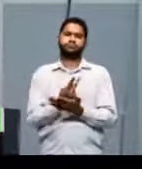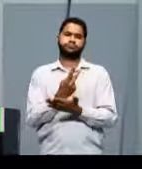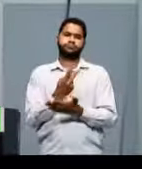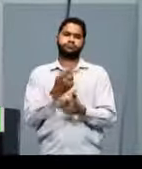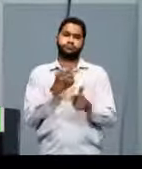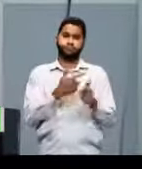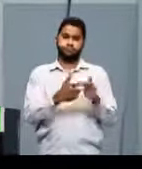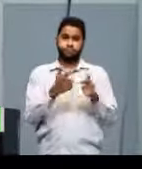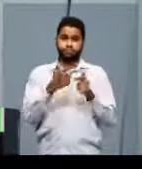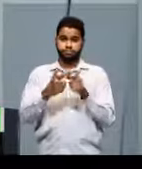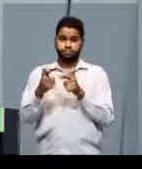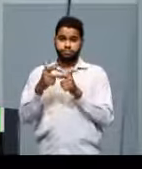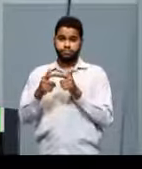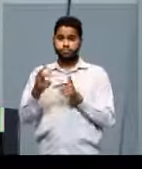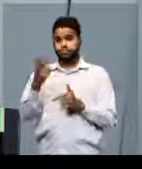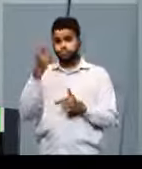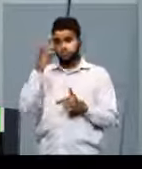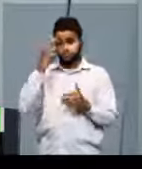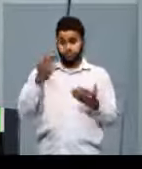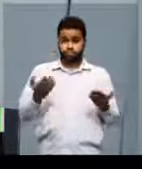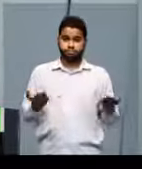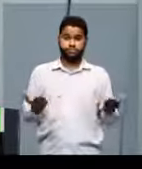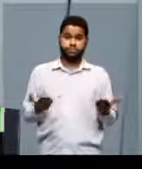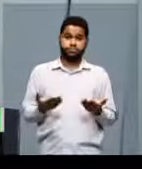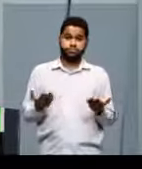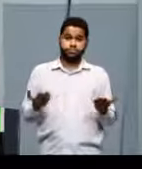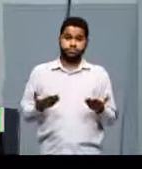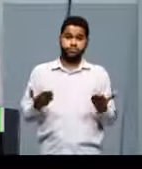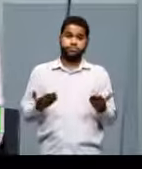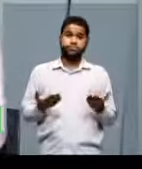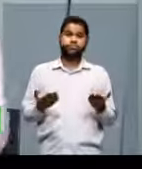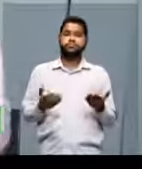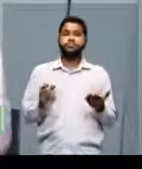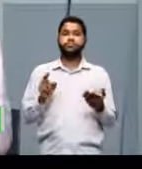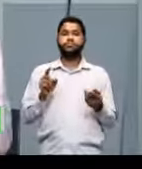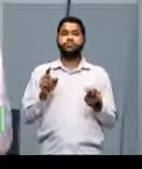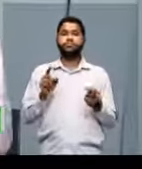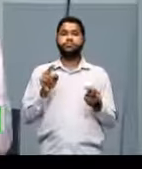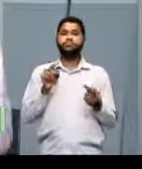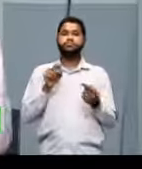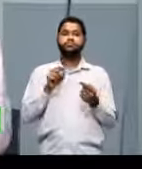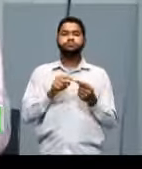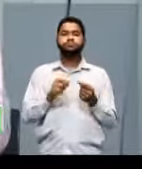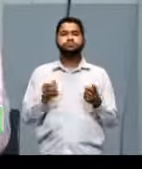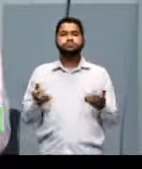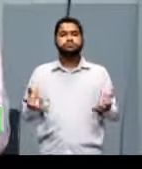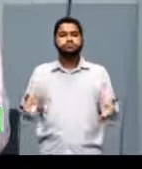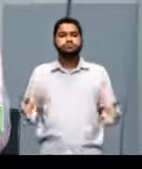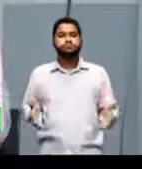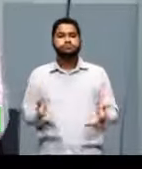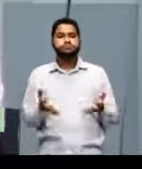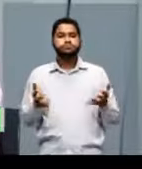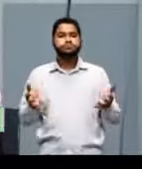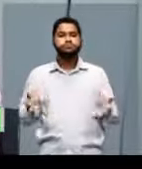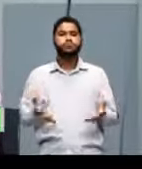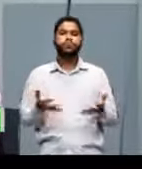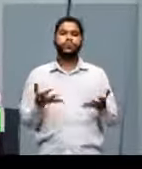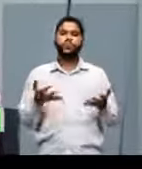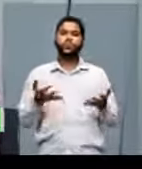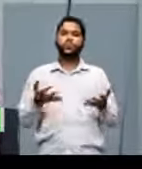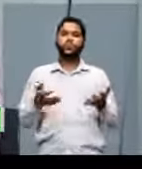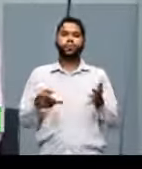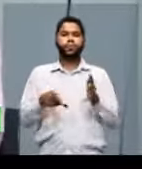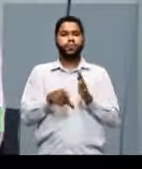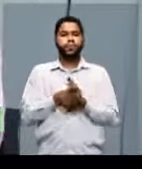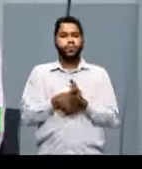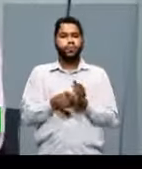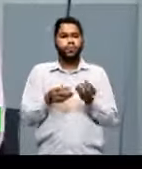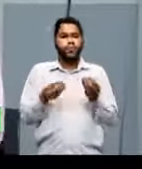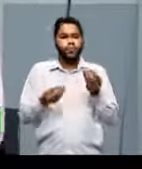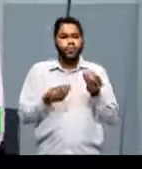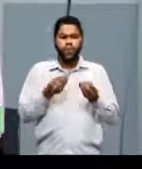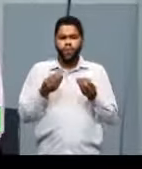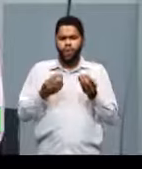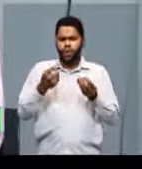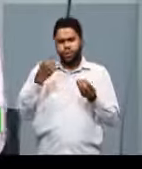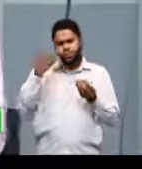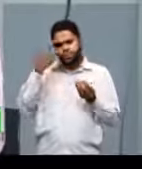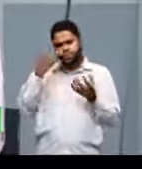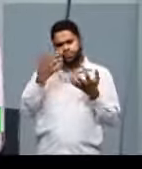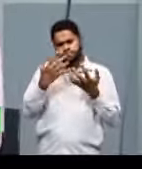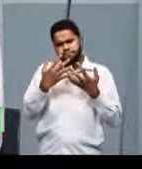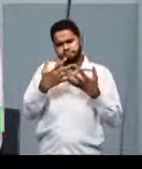o problema cultural. Agora, a questão nos provoca a ter um juízo a respeito disso, um